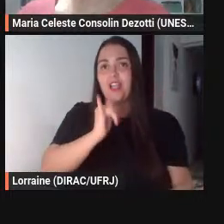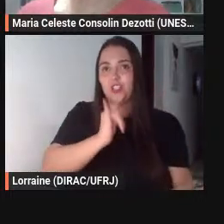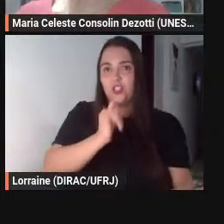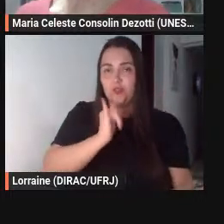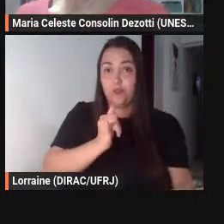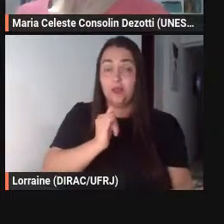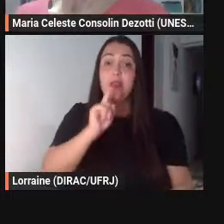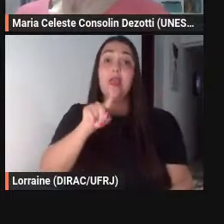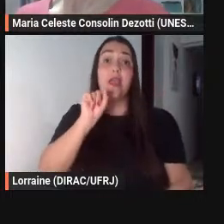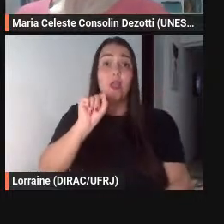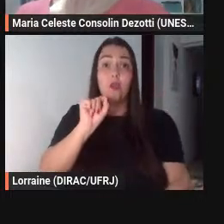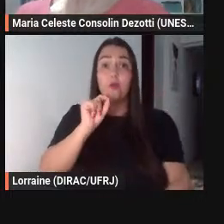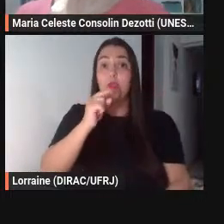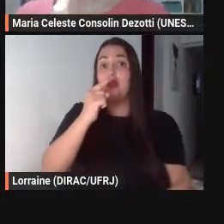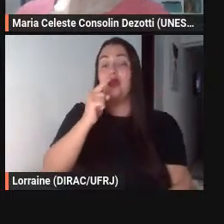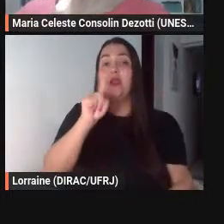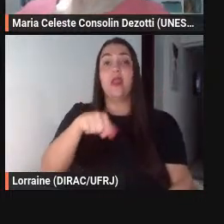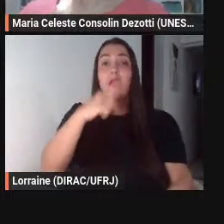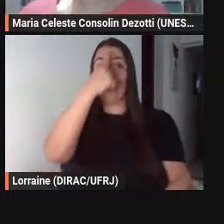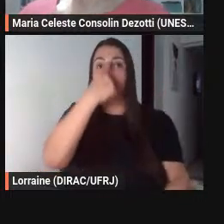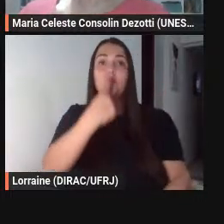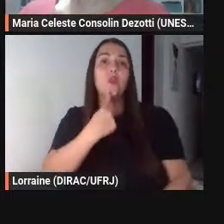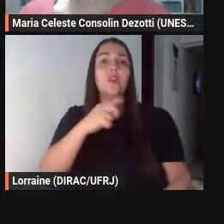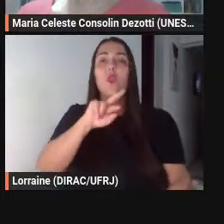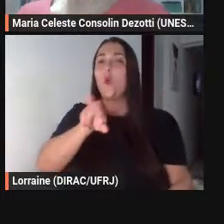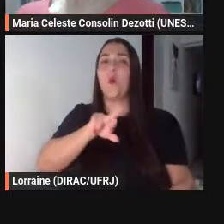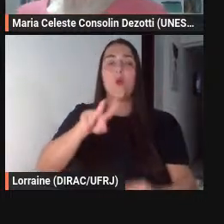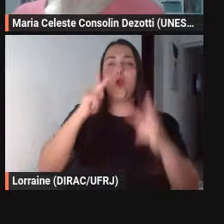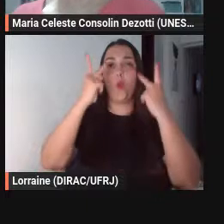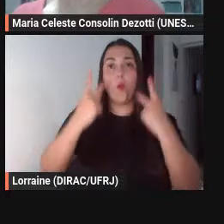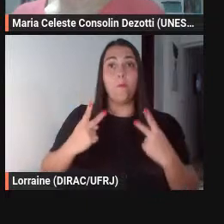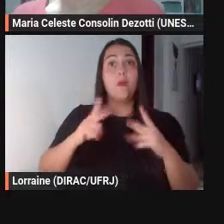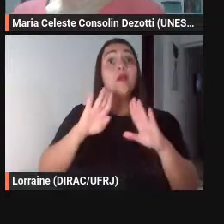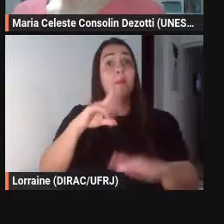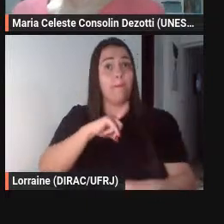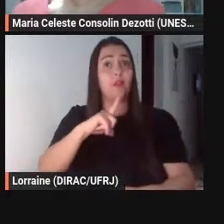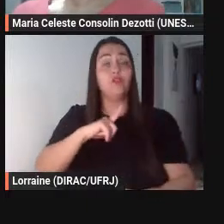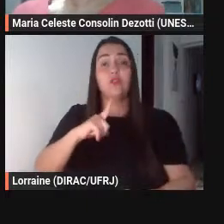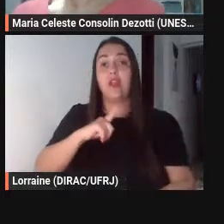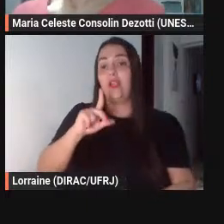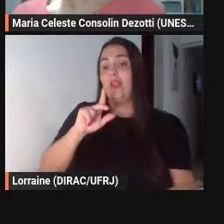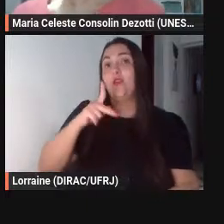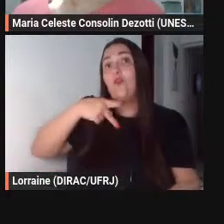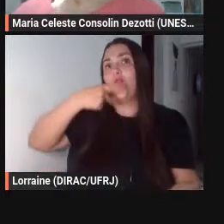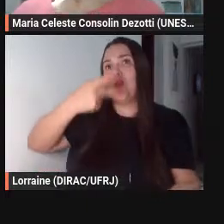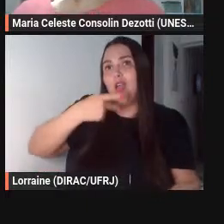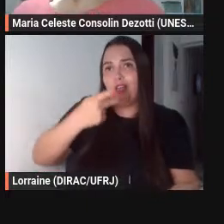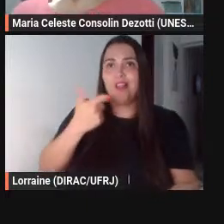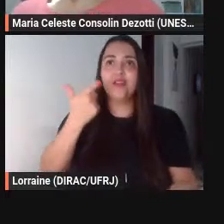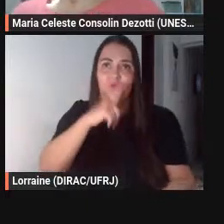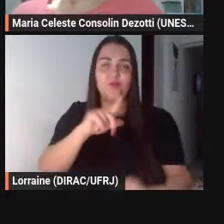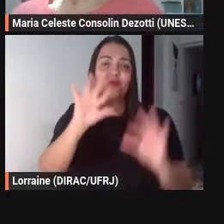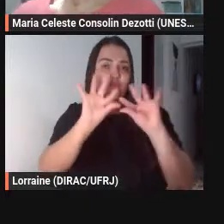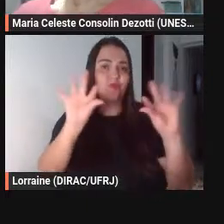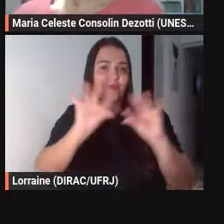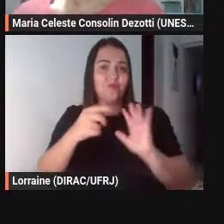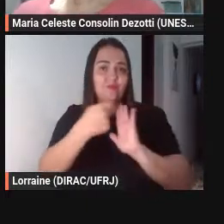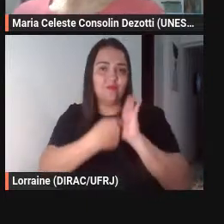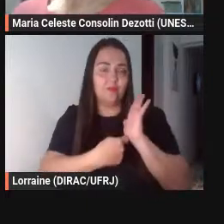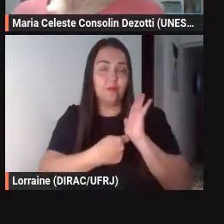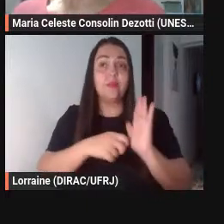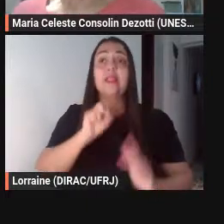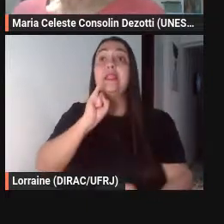não humanas mas dotadas de fala portanto se